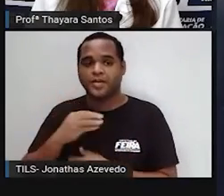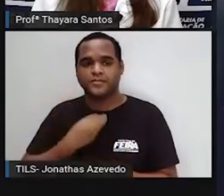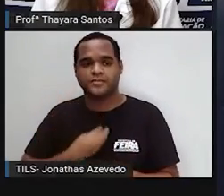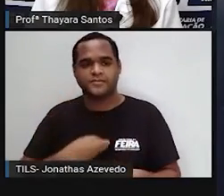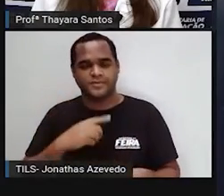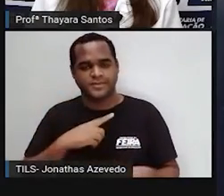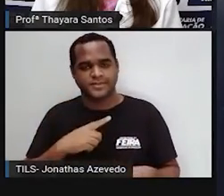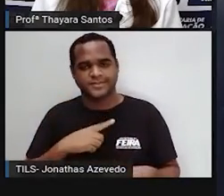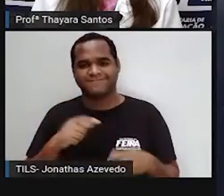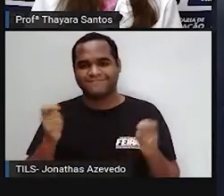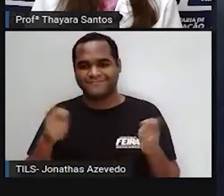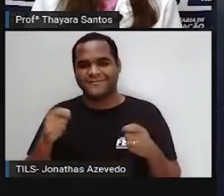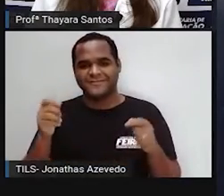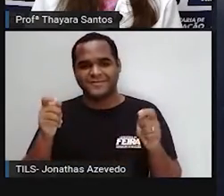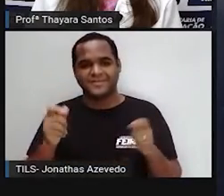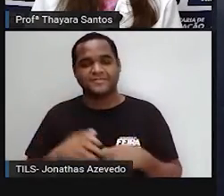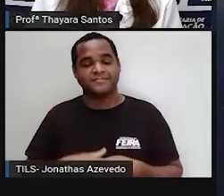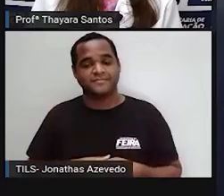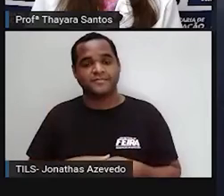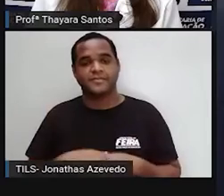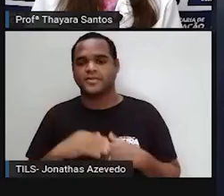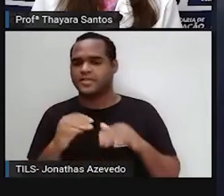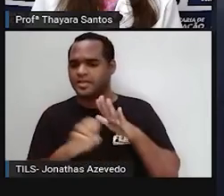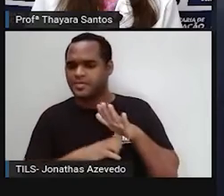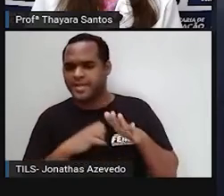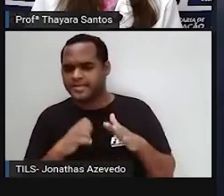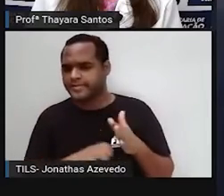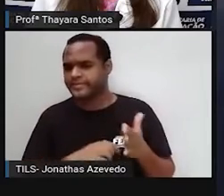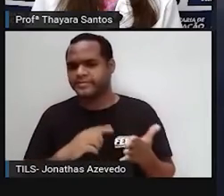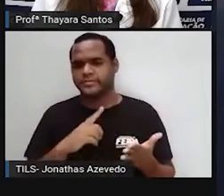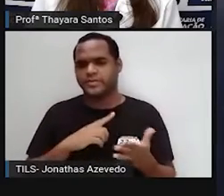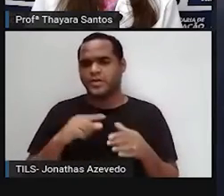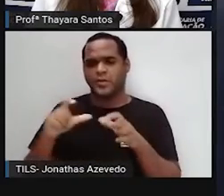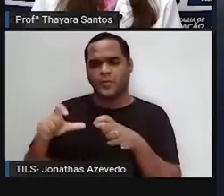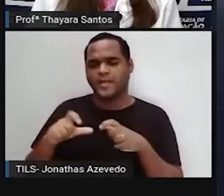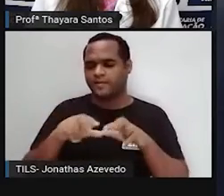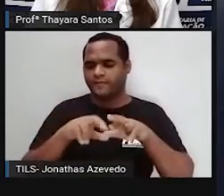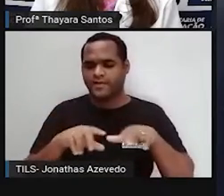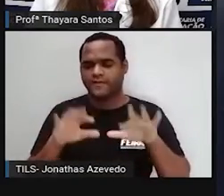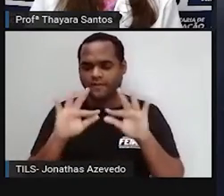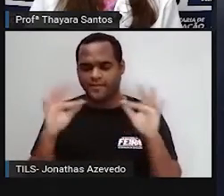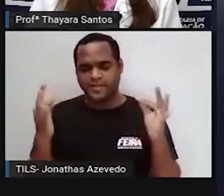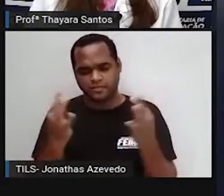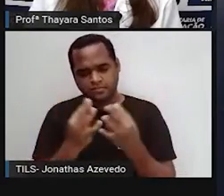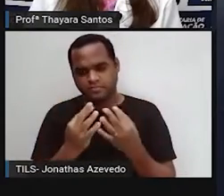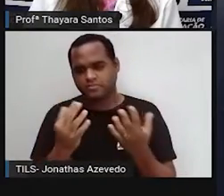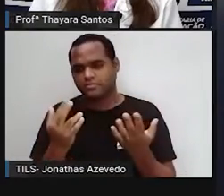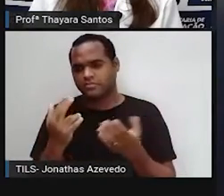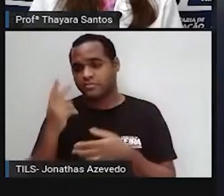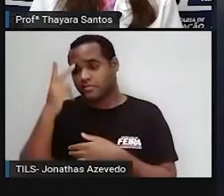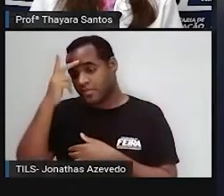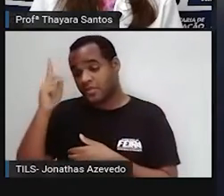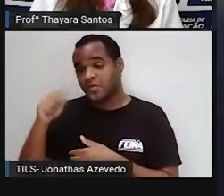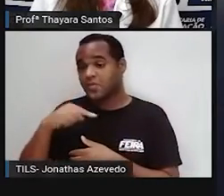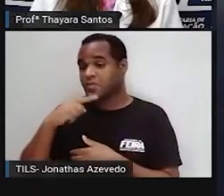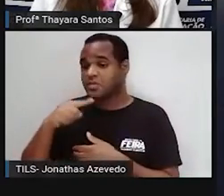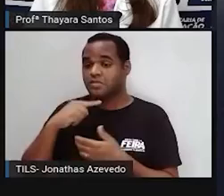efeito estufa. Pequenas empresas, pequenos agricultores familiares, essas pessoas não têm